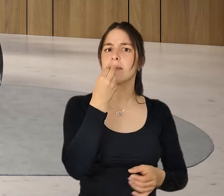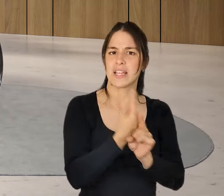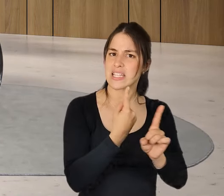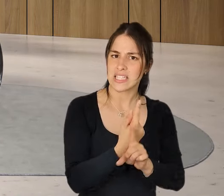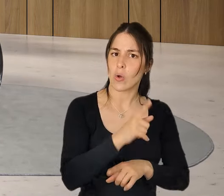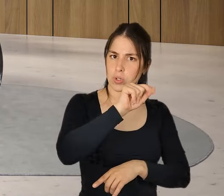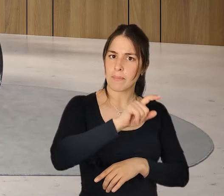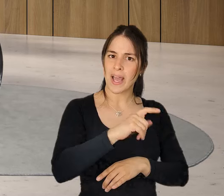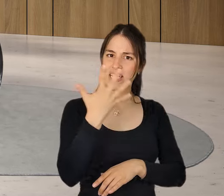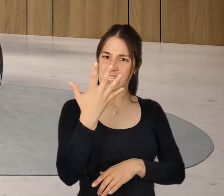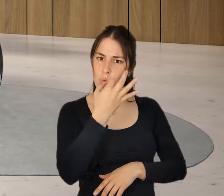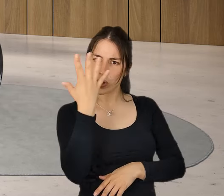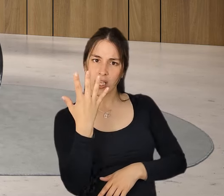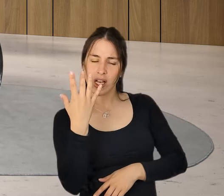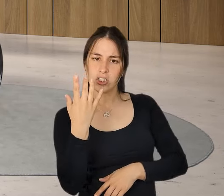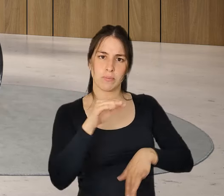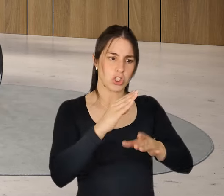tem-se muitas perguntas que aparecem,